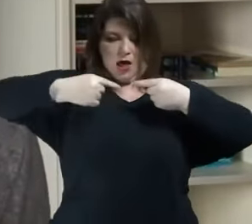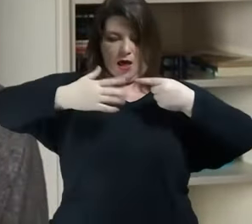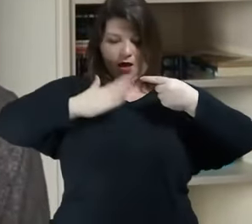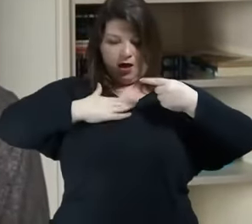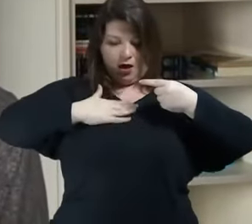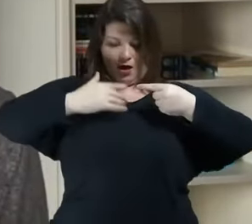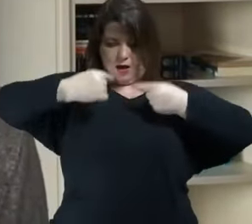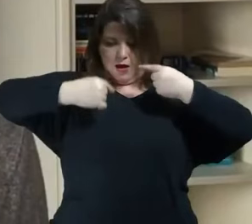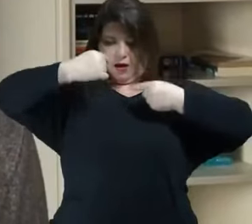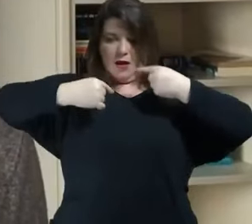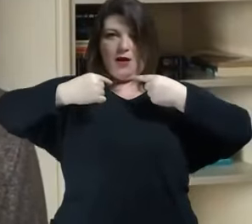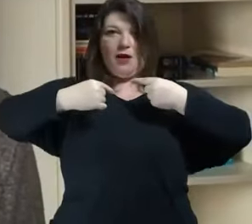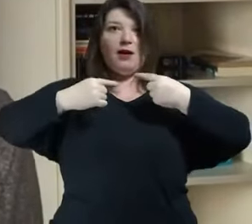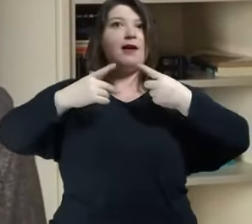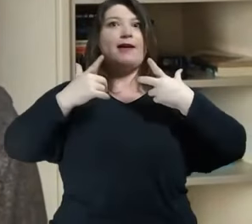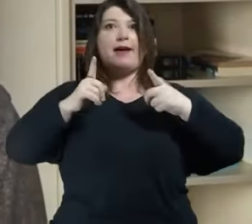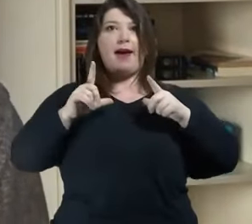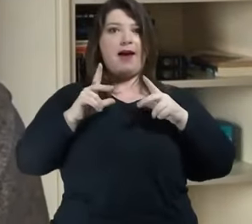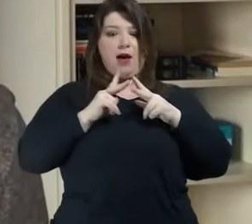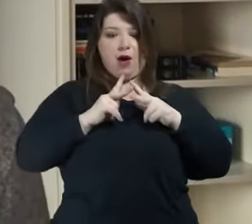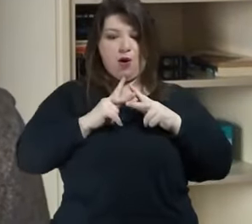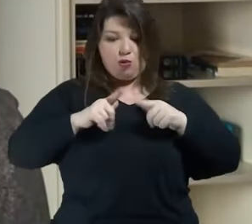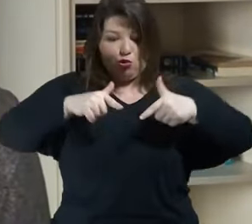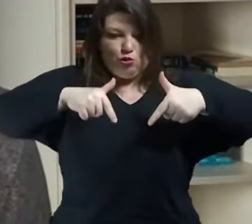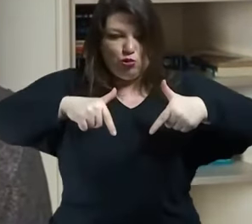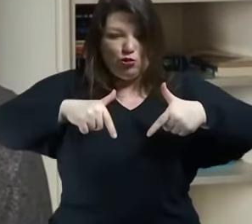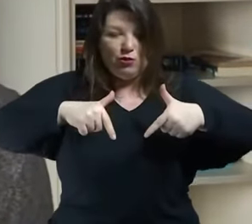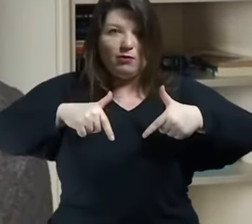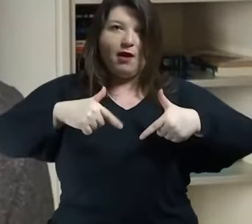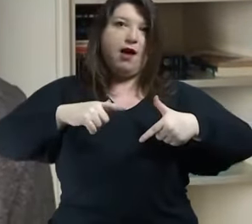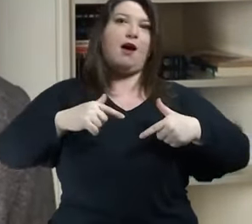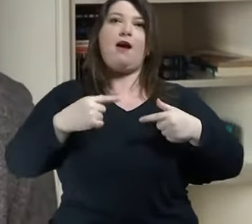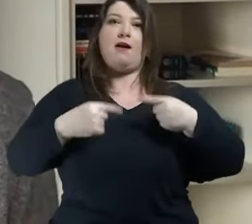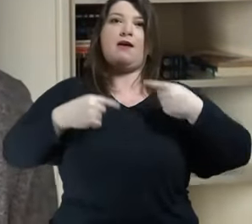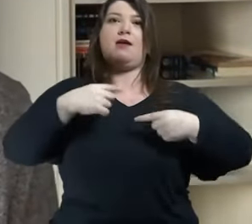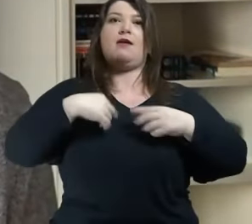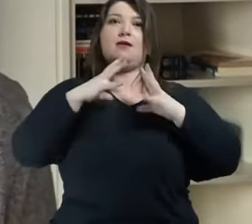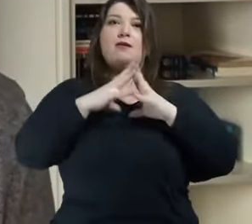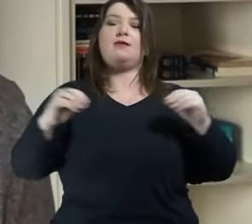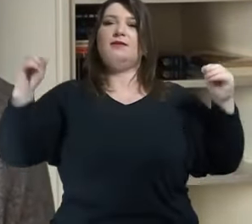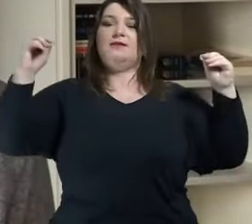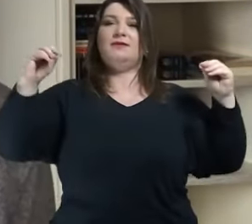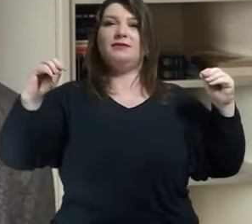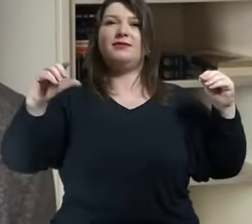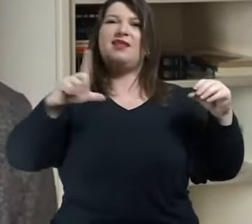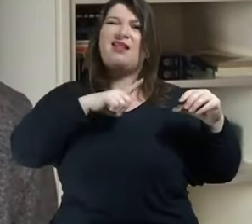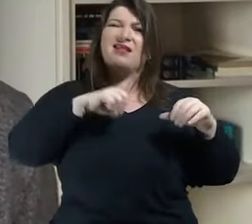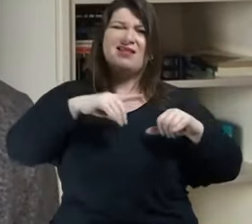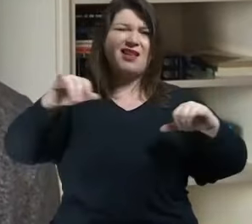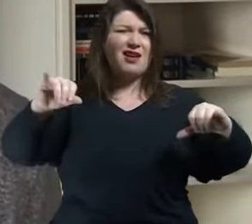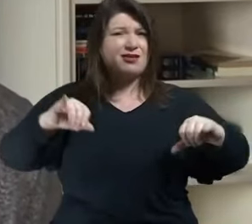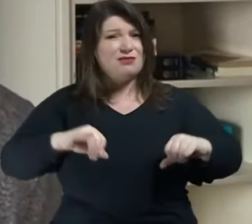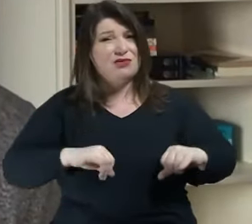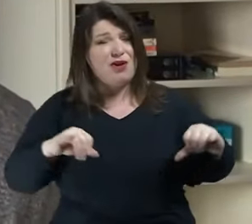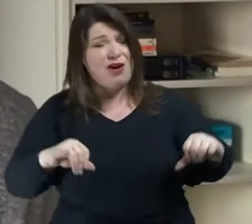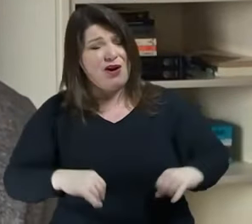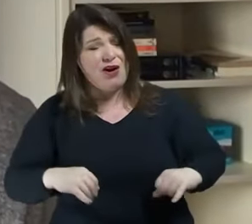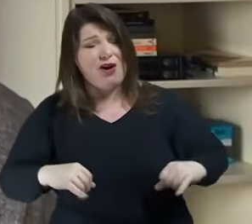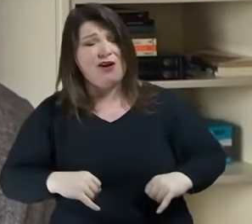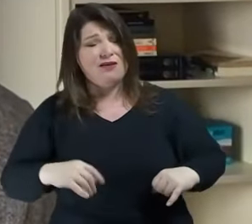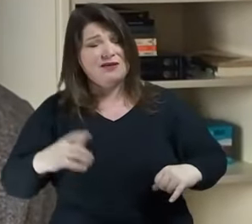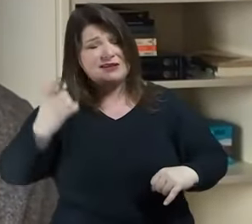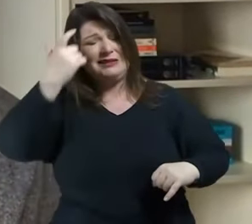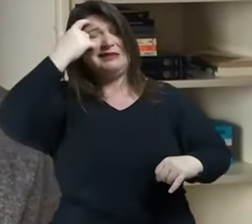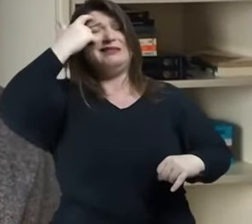superar a si mesmo até sucumbir sofre um colapso psíquico que se chama de